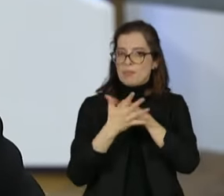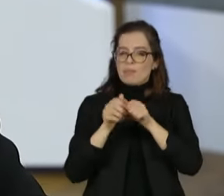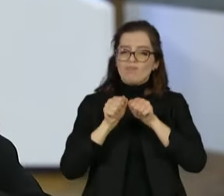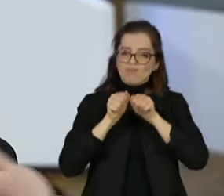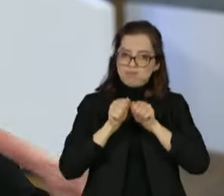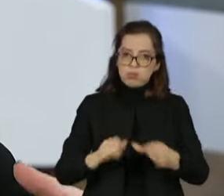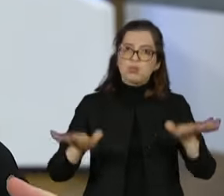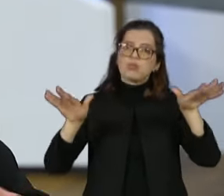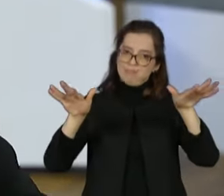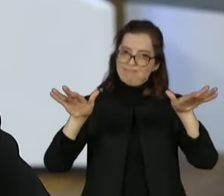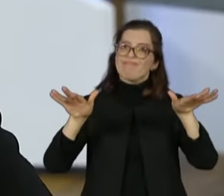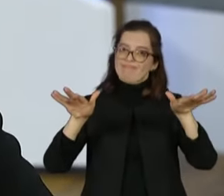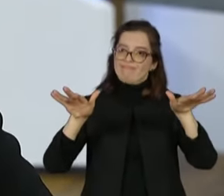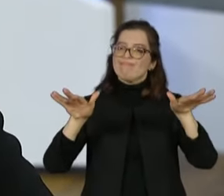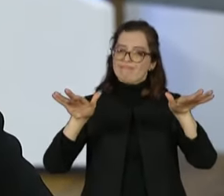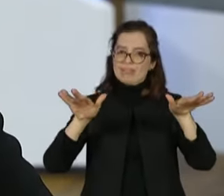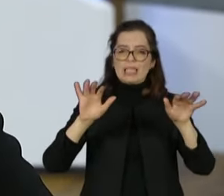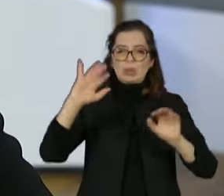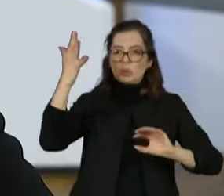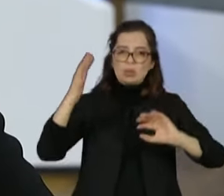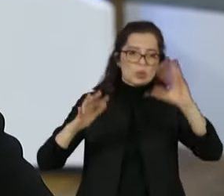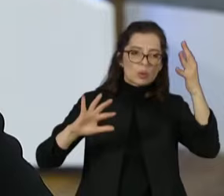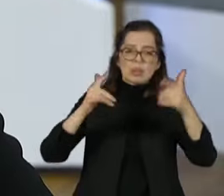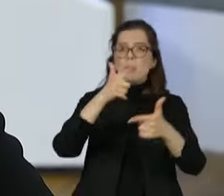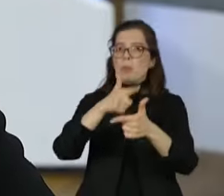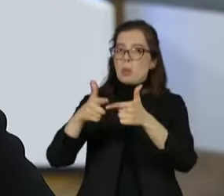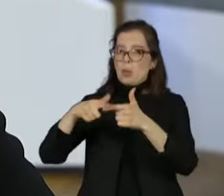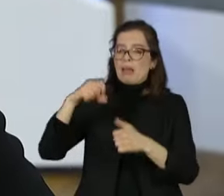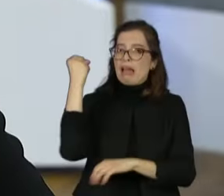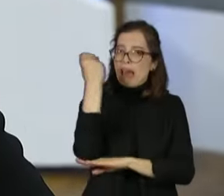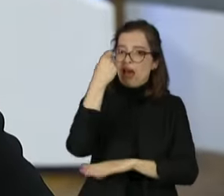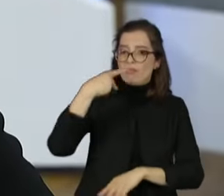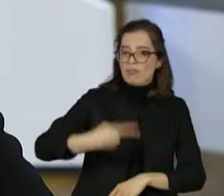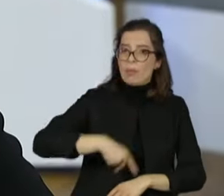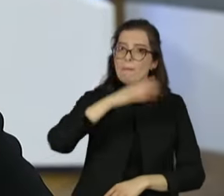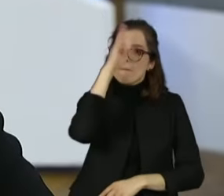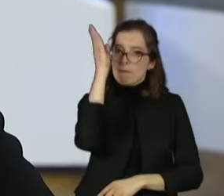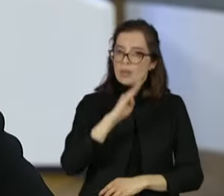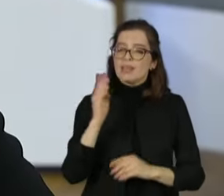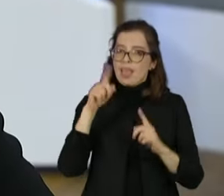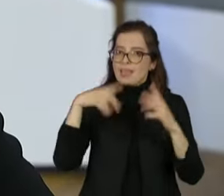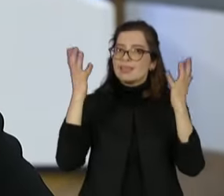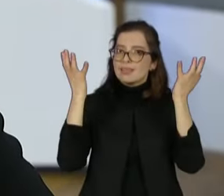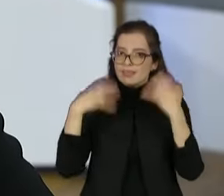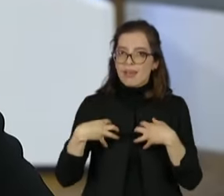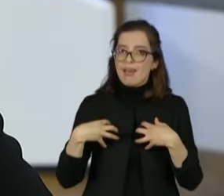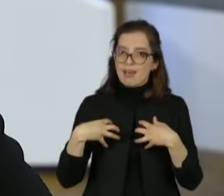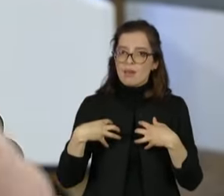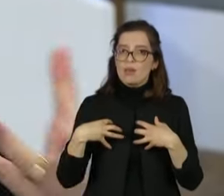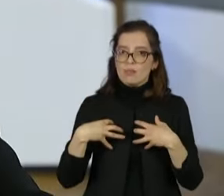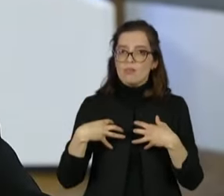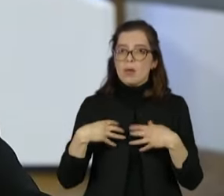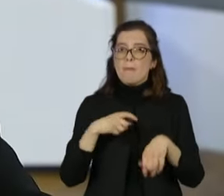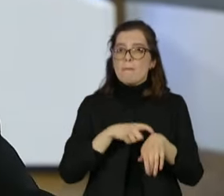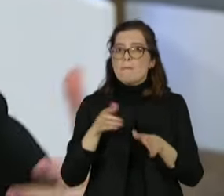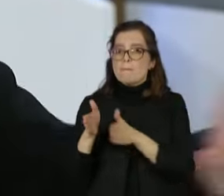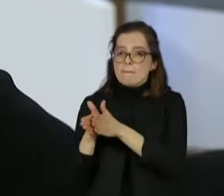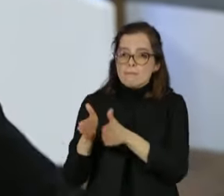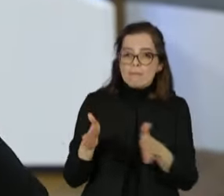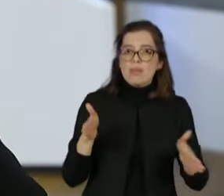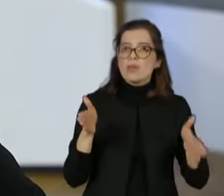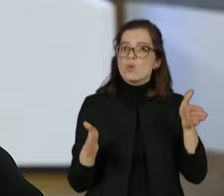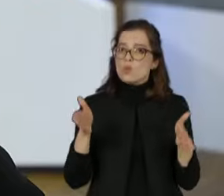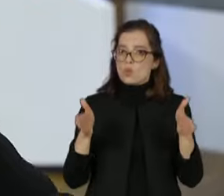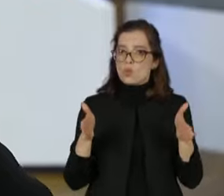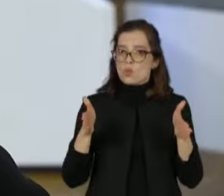grande e muito sério no Brasil. Nós estamos falando de um período em que as cirurgias eletivas, elas foram suspensas